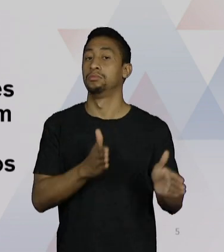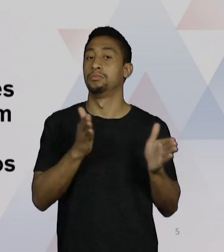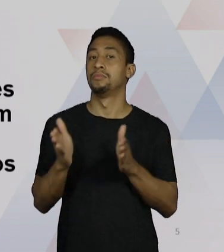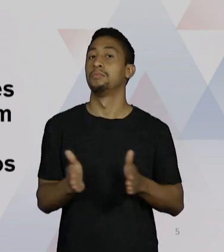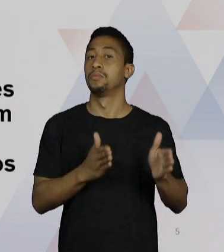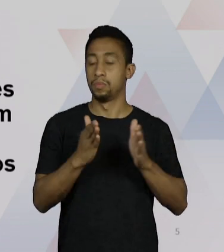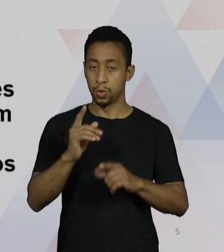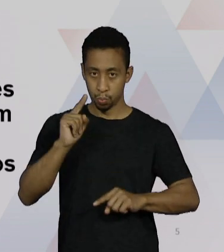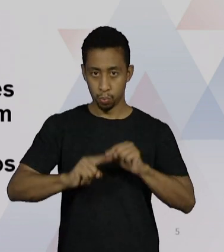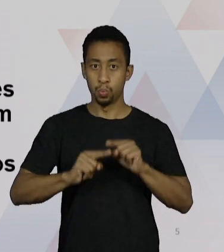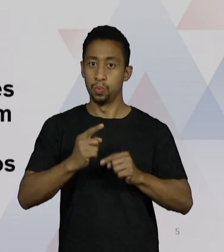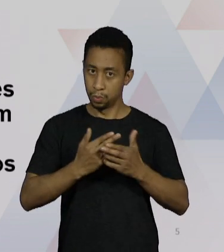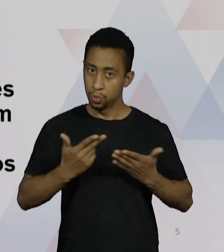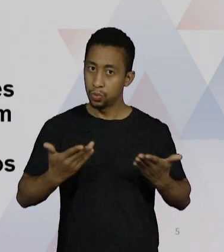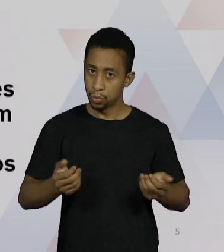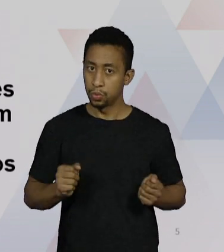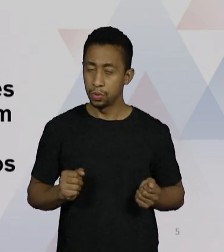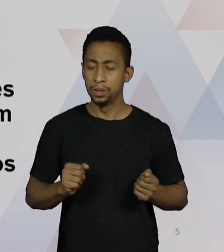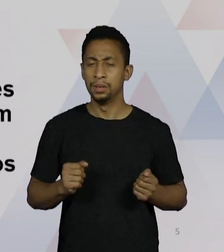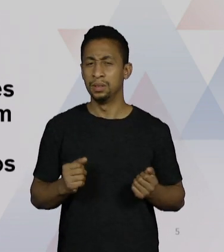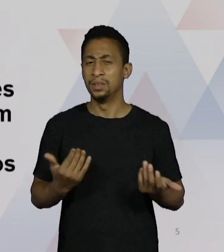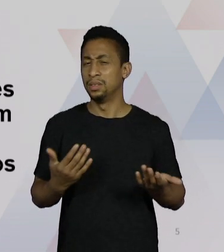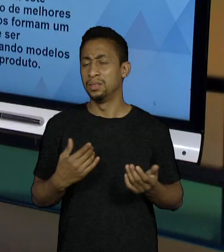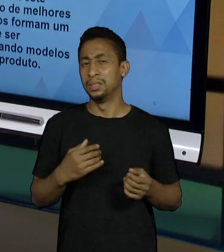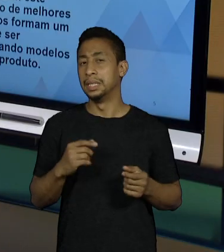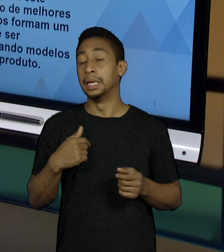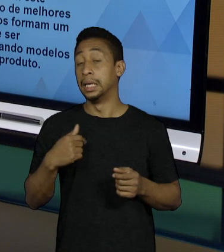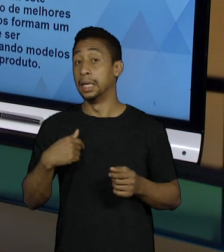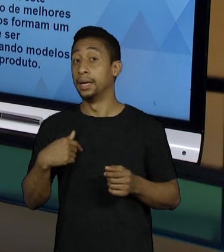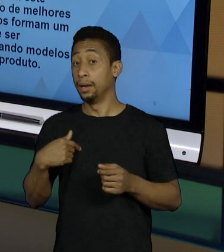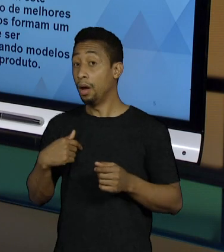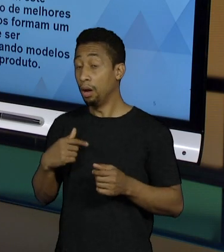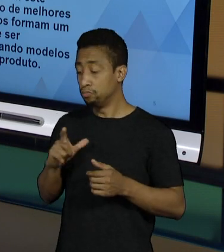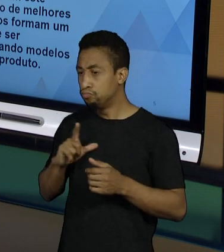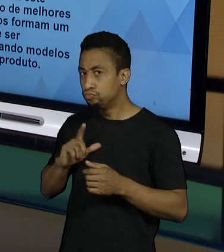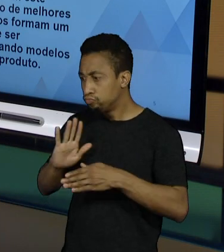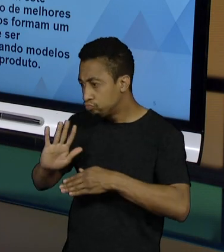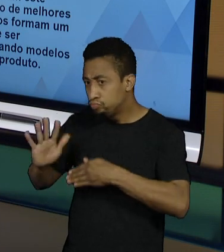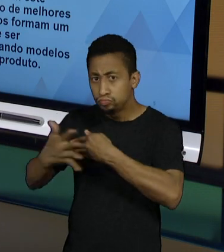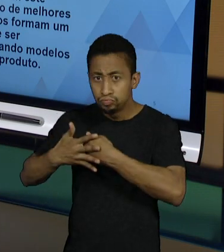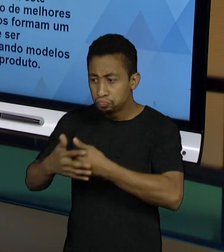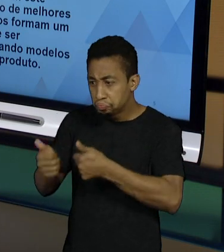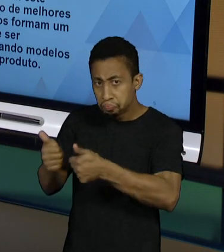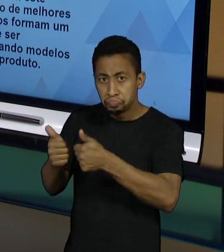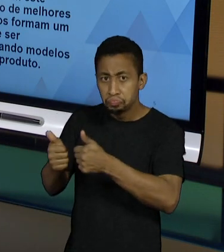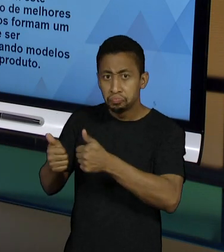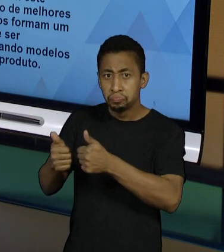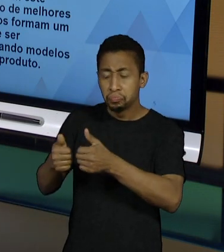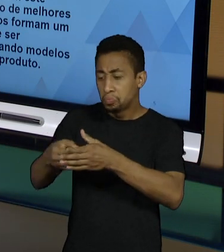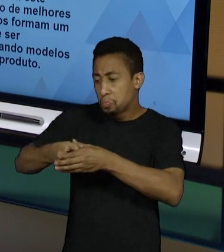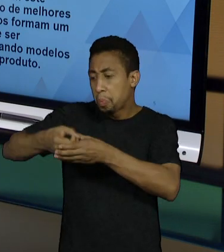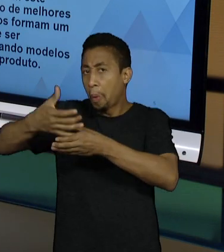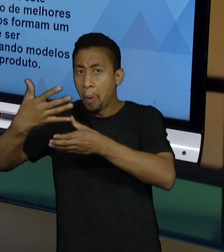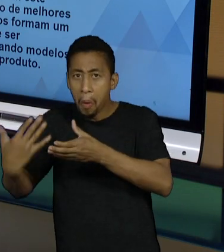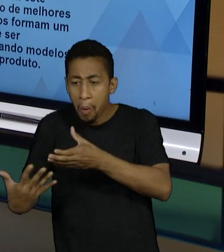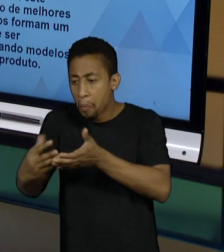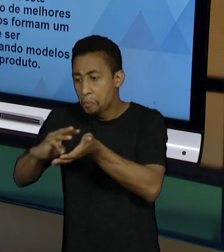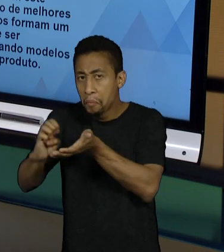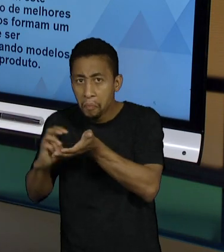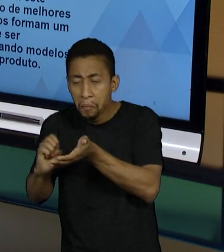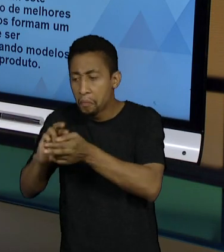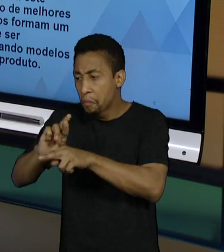Então, não basta só eu ter lá o framework cheio de ferramentas e métodos,